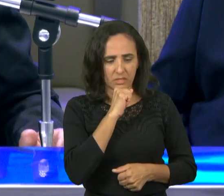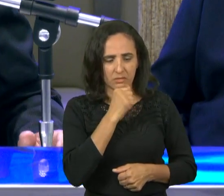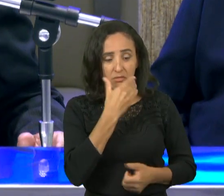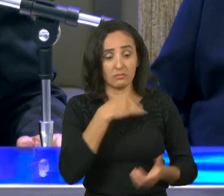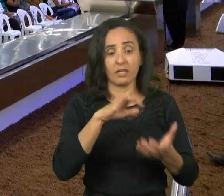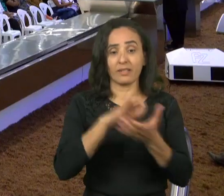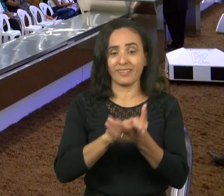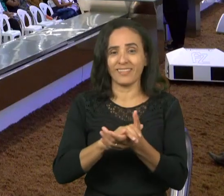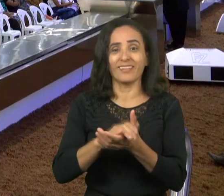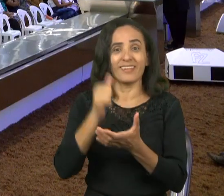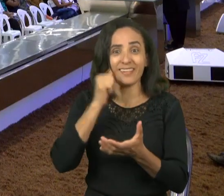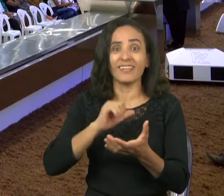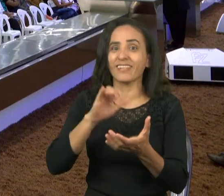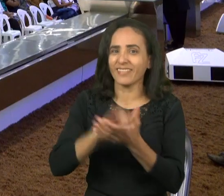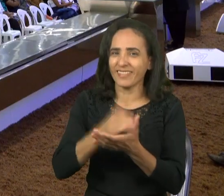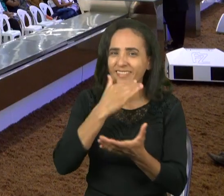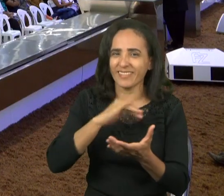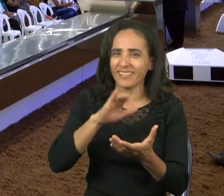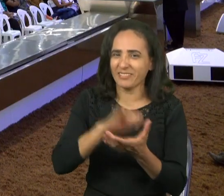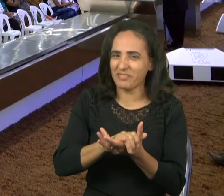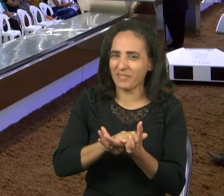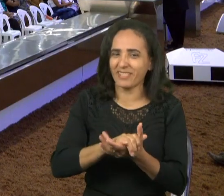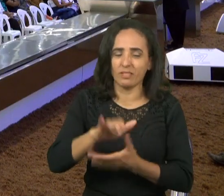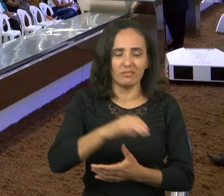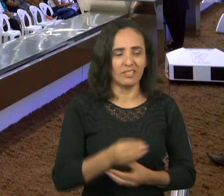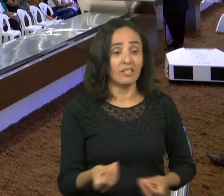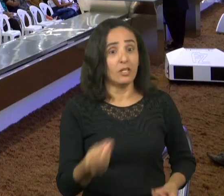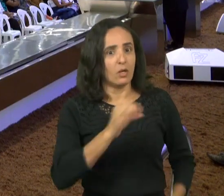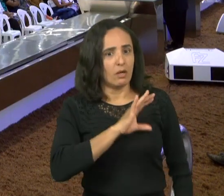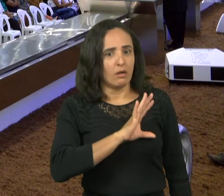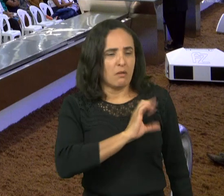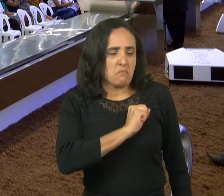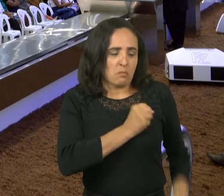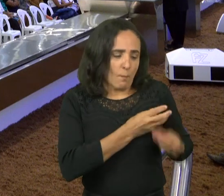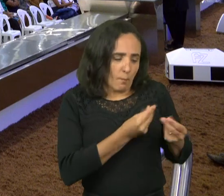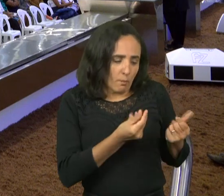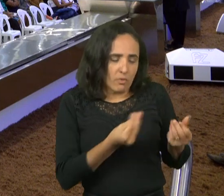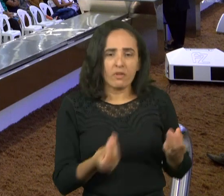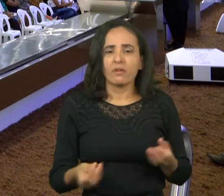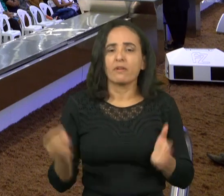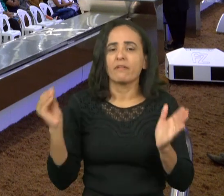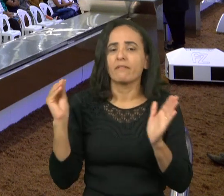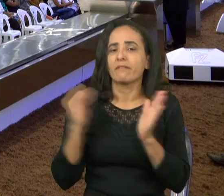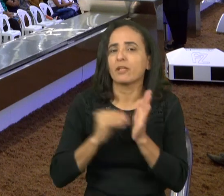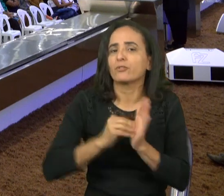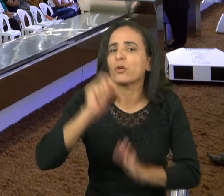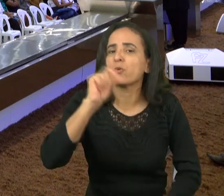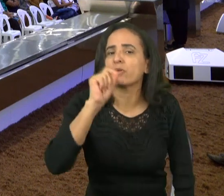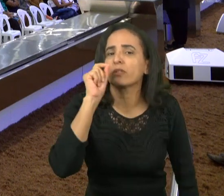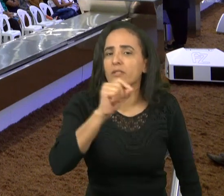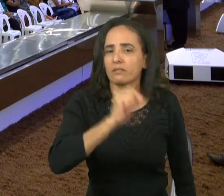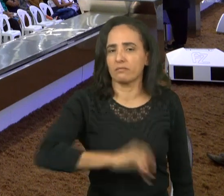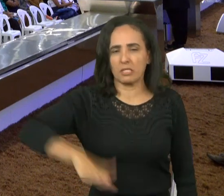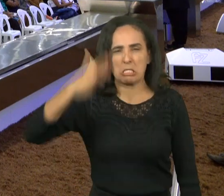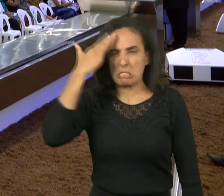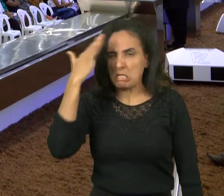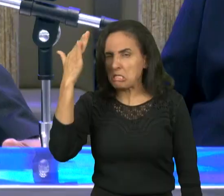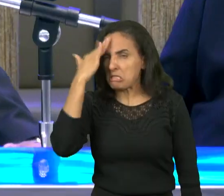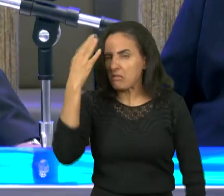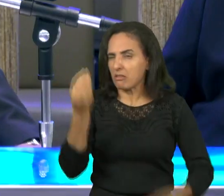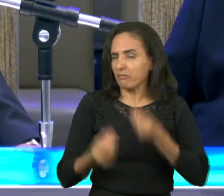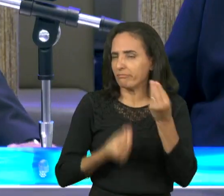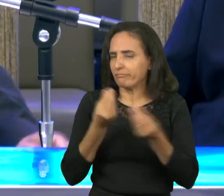falta de perdão falta de tolerância falta de compreensão entendeu irmãos é falta